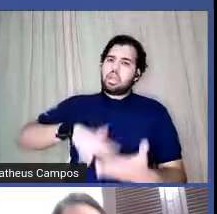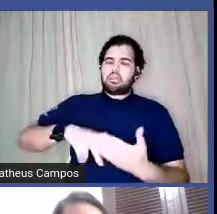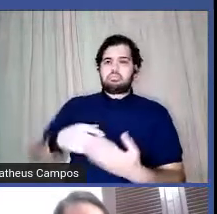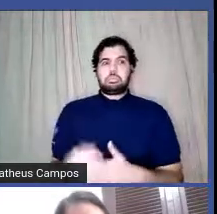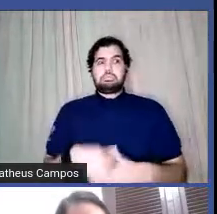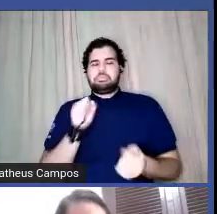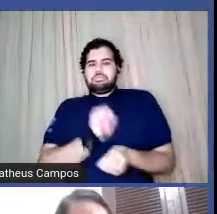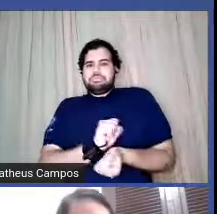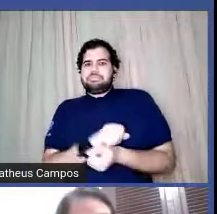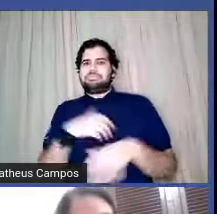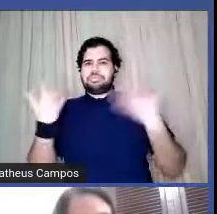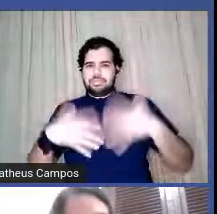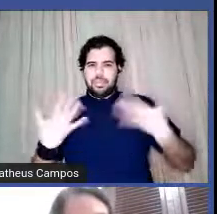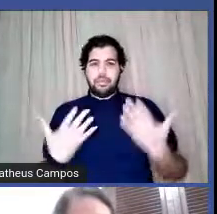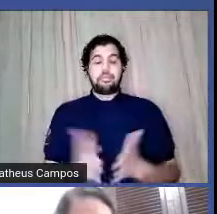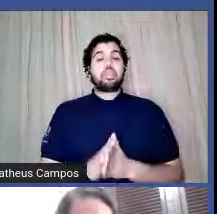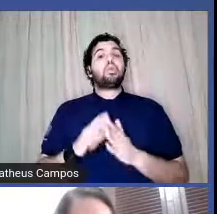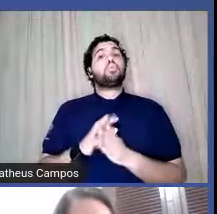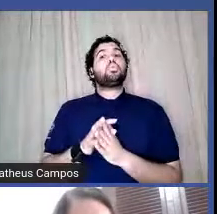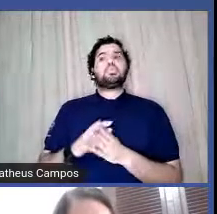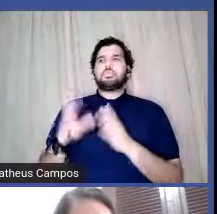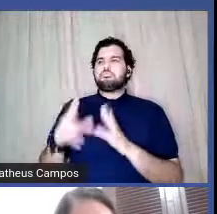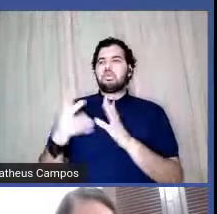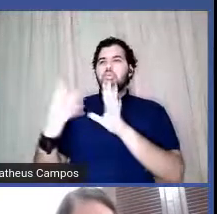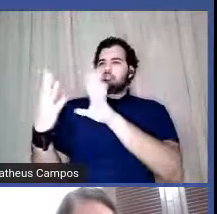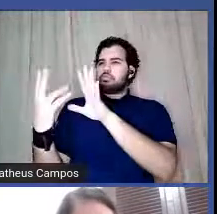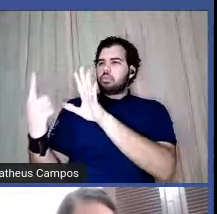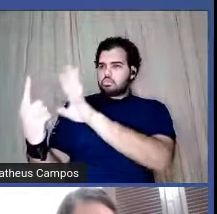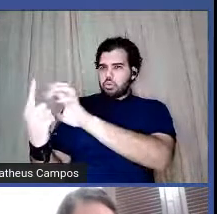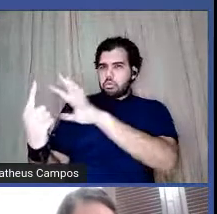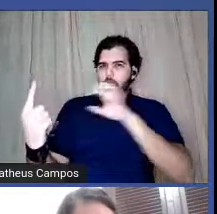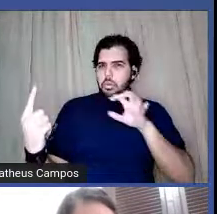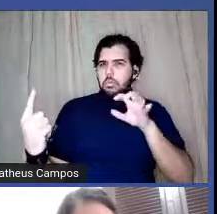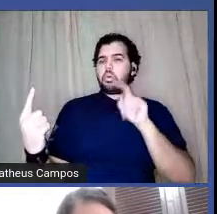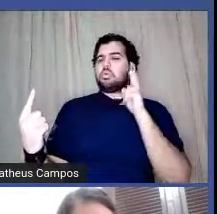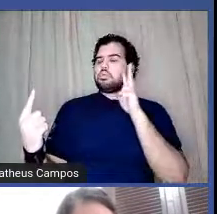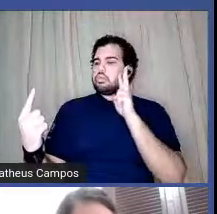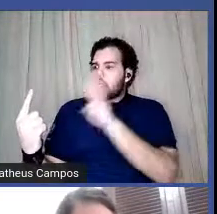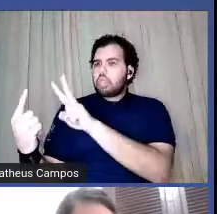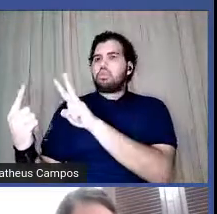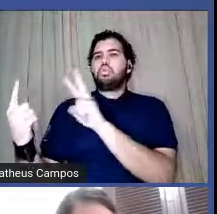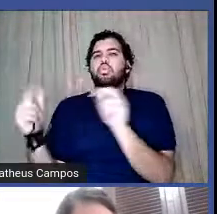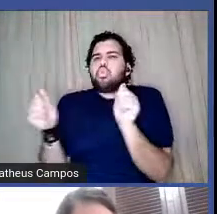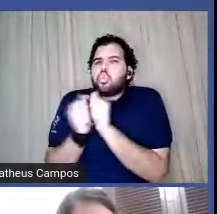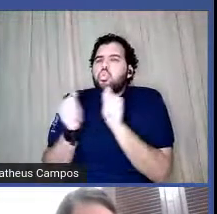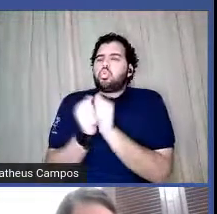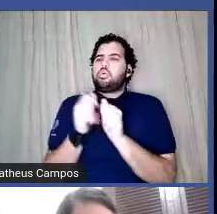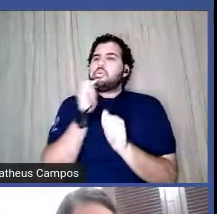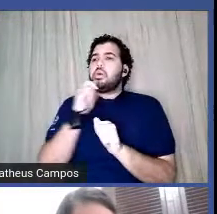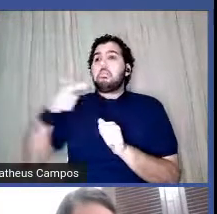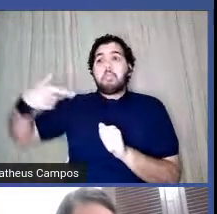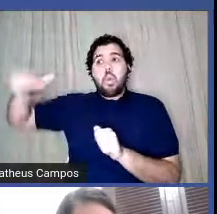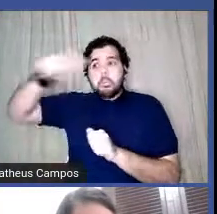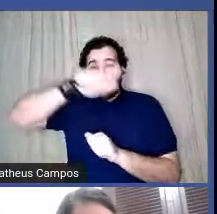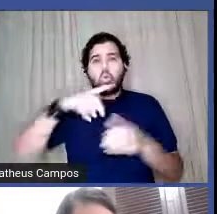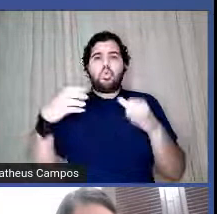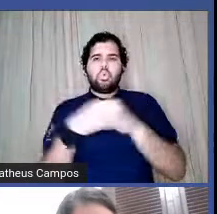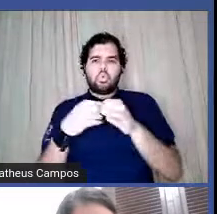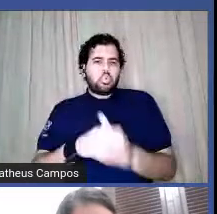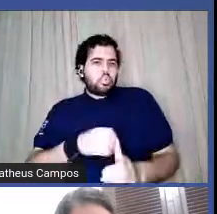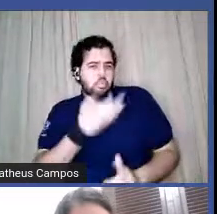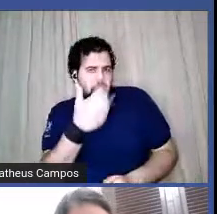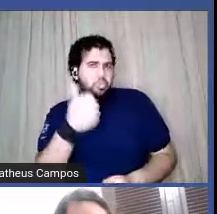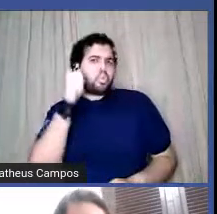Então, assim, as nossas referências estão do nosso lado, né, quando a gente vê outras coletivas de poemas, de mulheres que